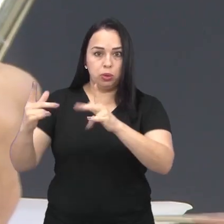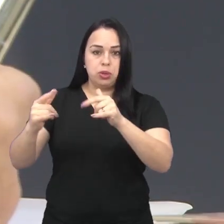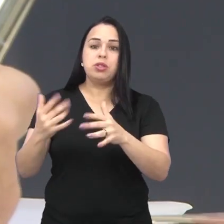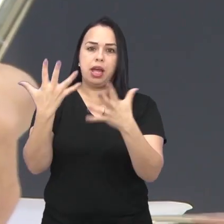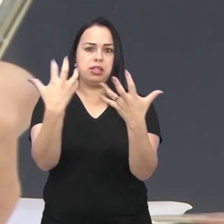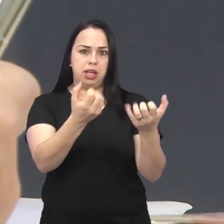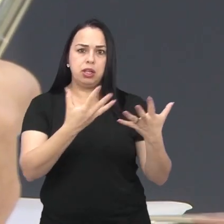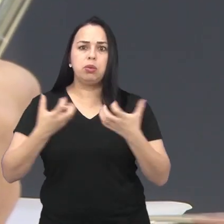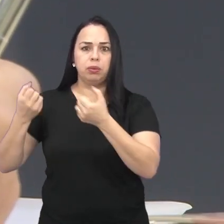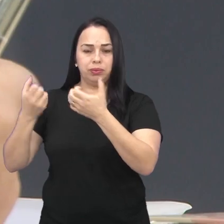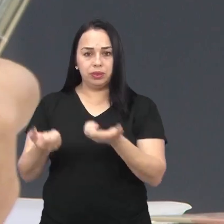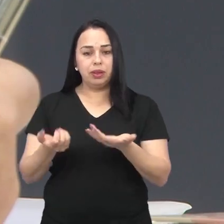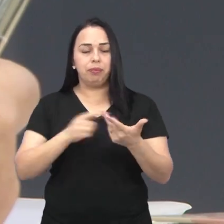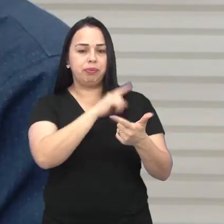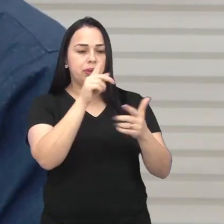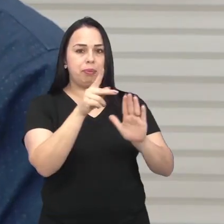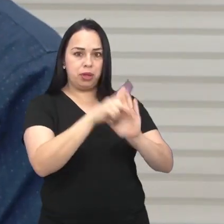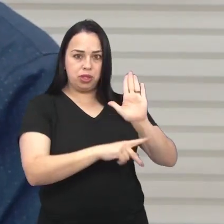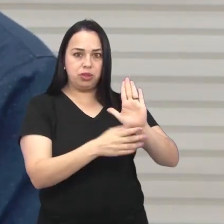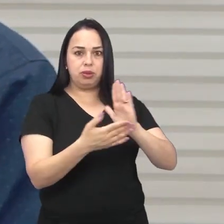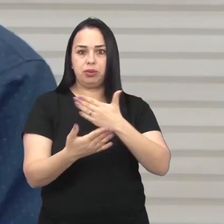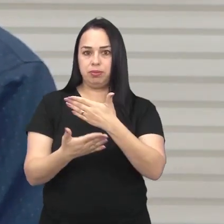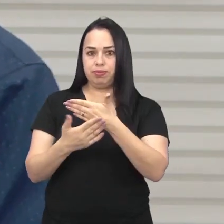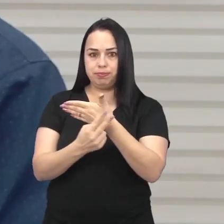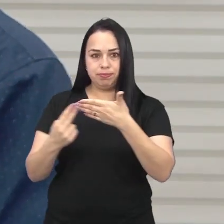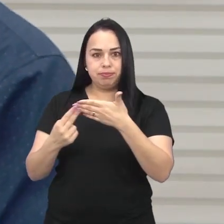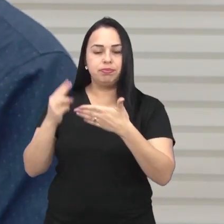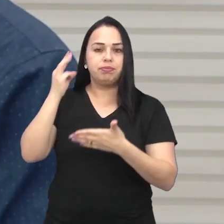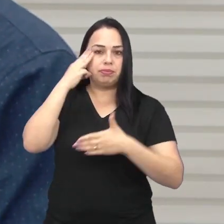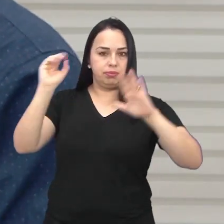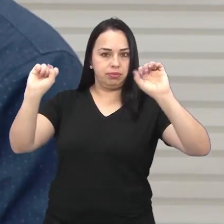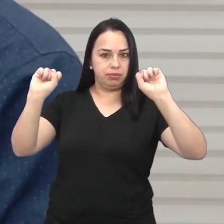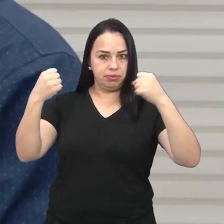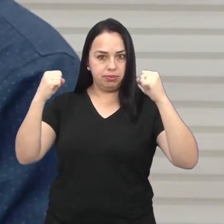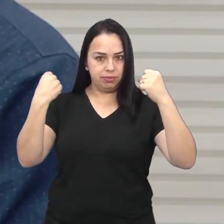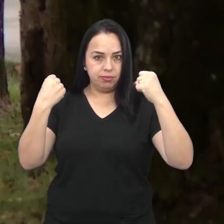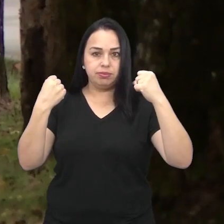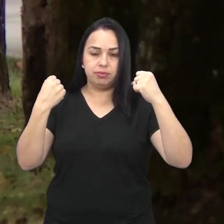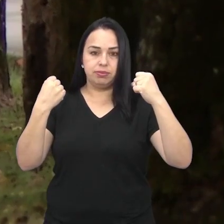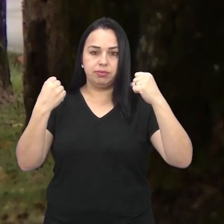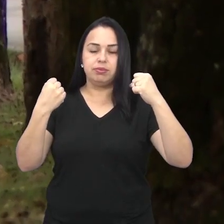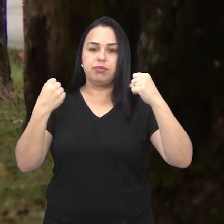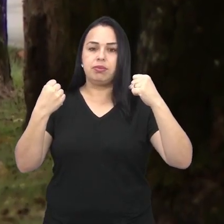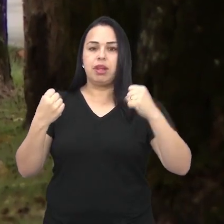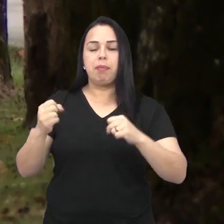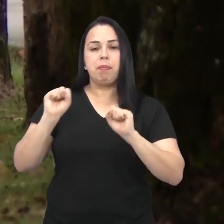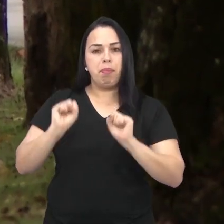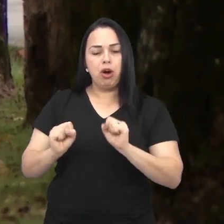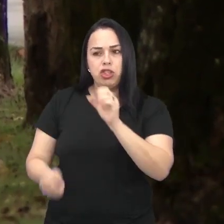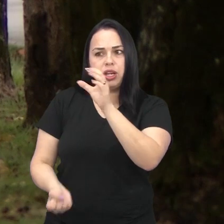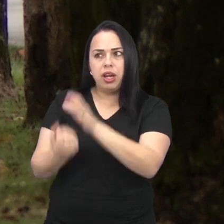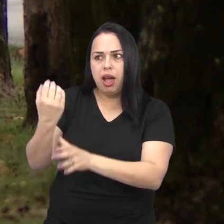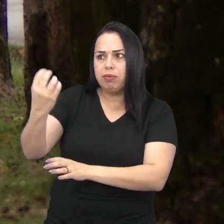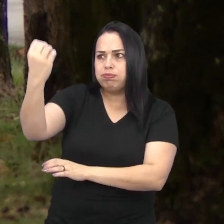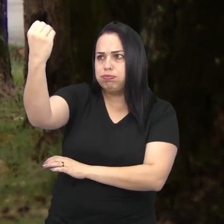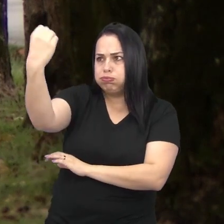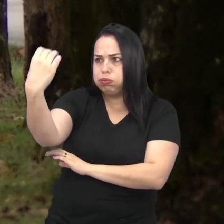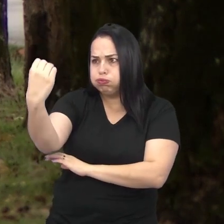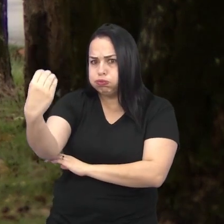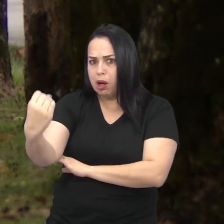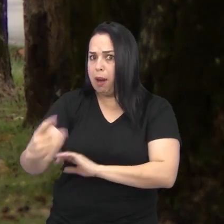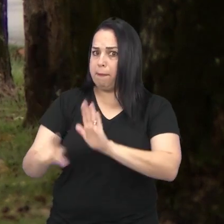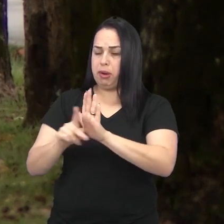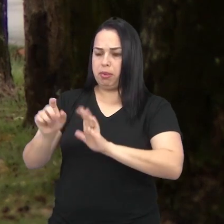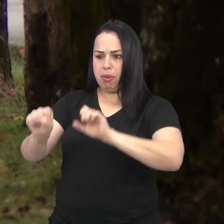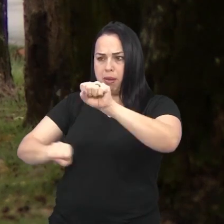Um dos projetos aprovados, de autoria do vereador Marcão da Academia, autoriza a instalação de semáforos